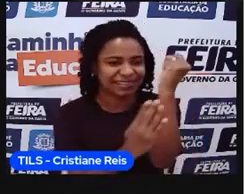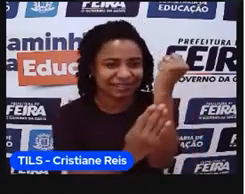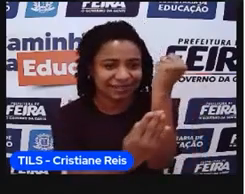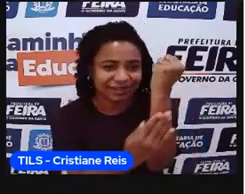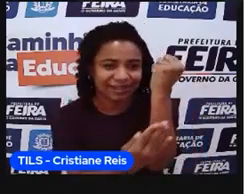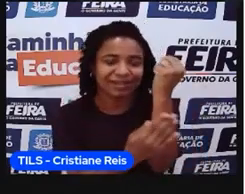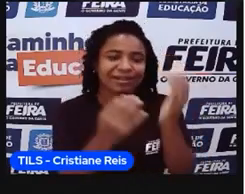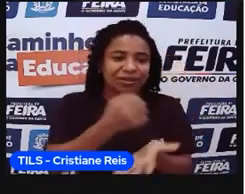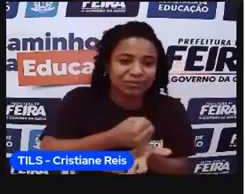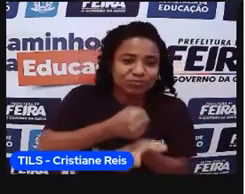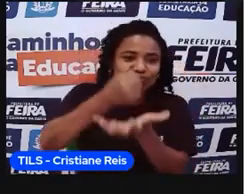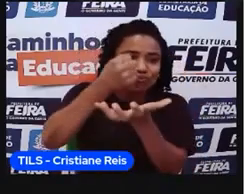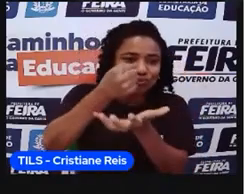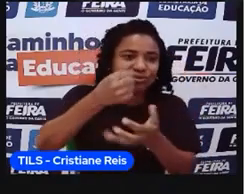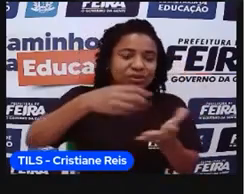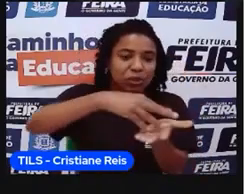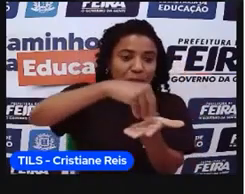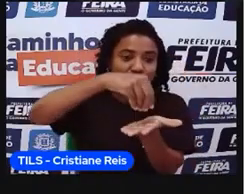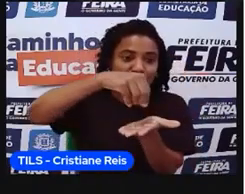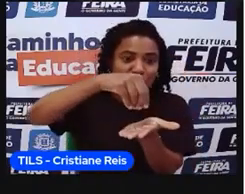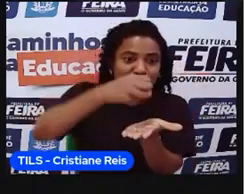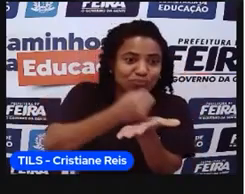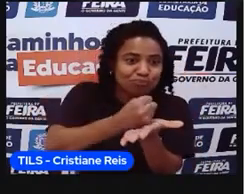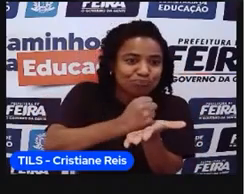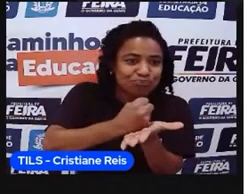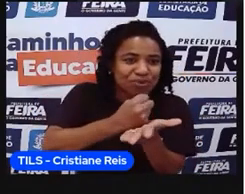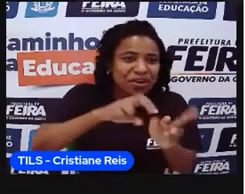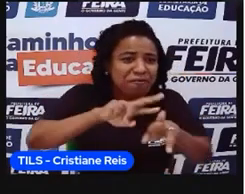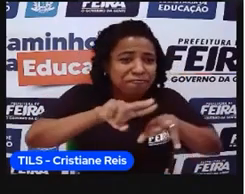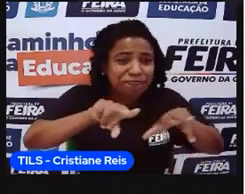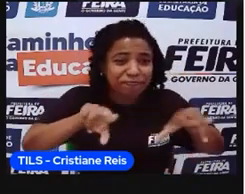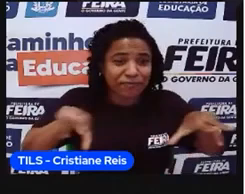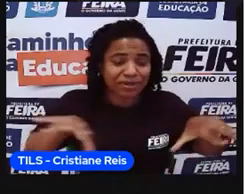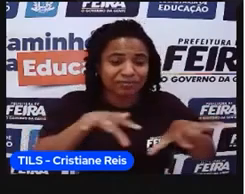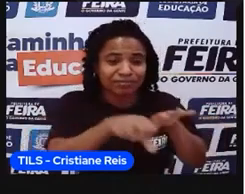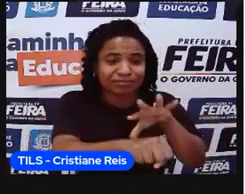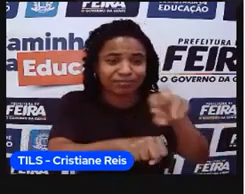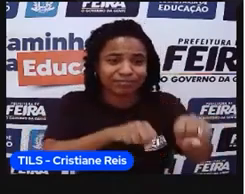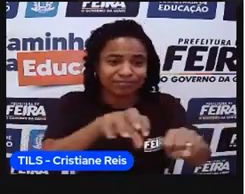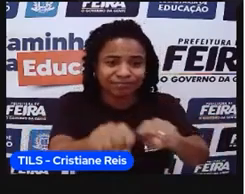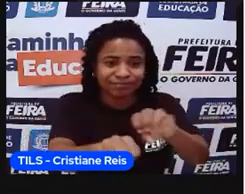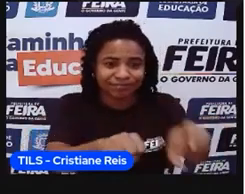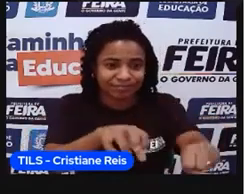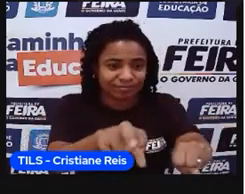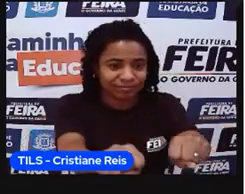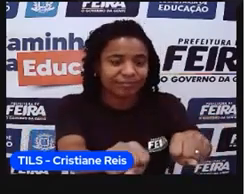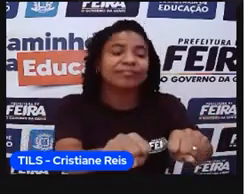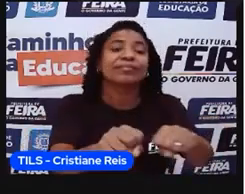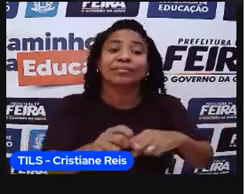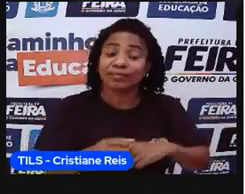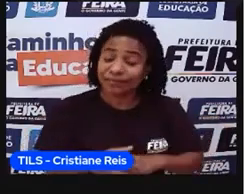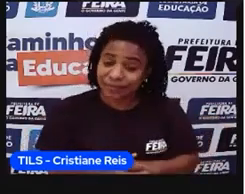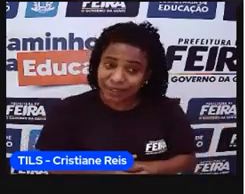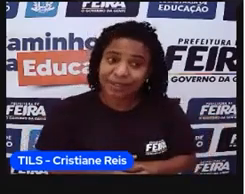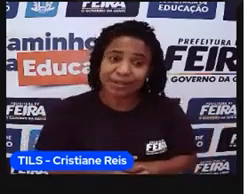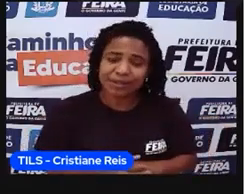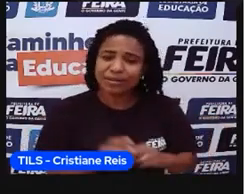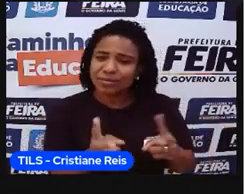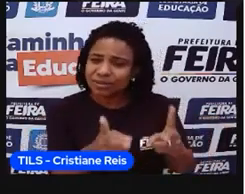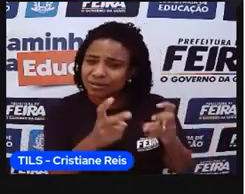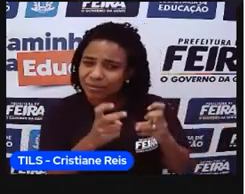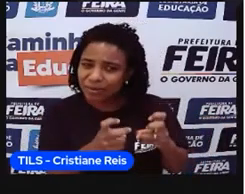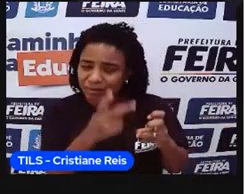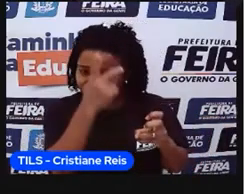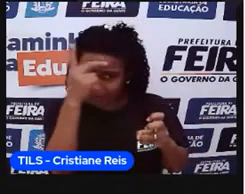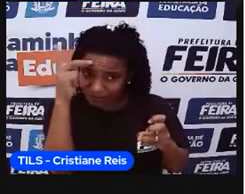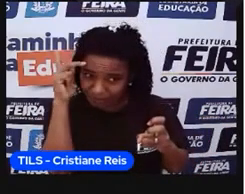plantas, né, que a gente ia observando aí, eles começaram logo a perceber que já que estavam, né, nessas terras e que tinha muita